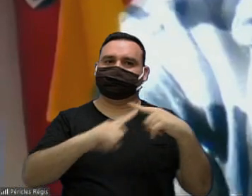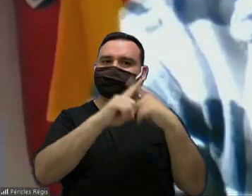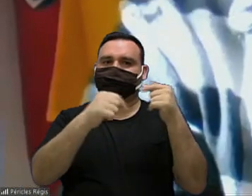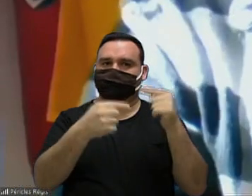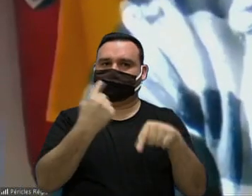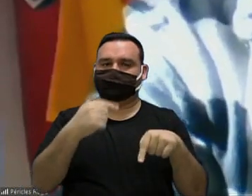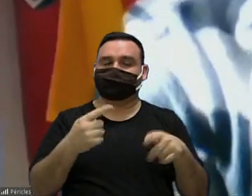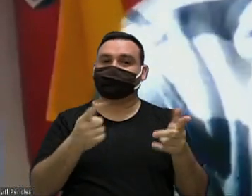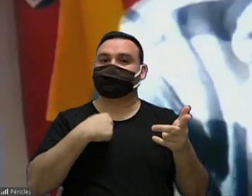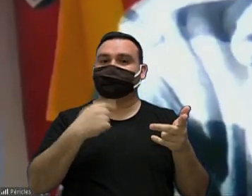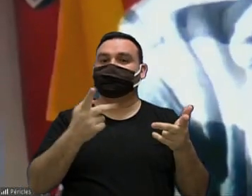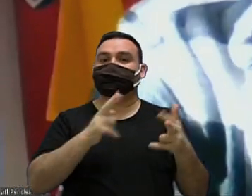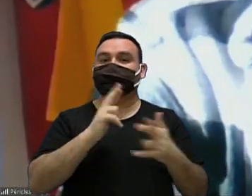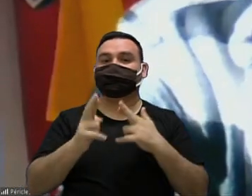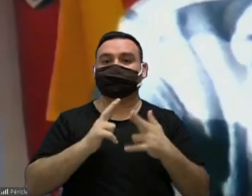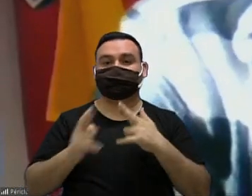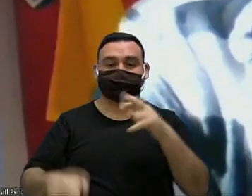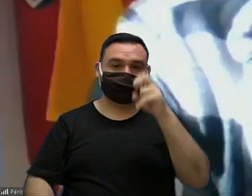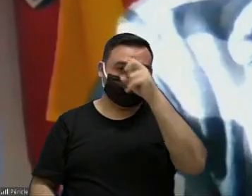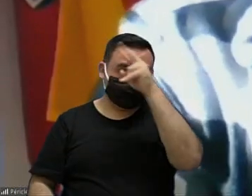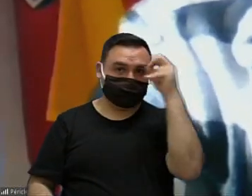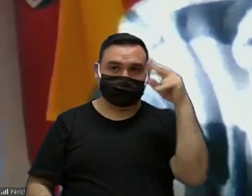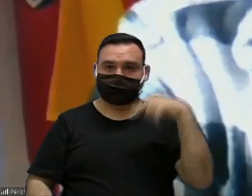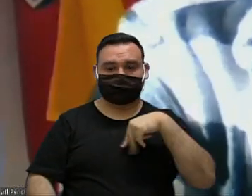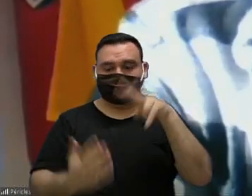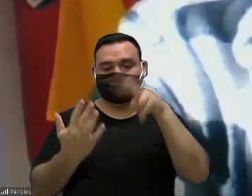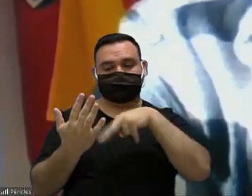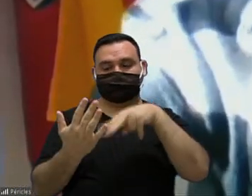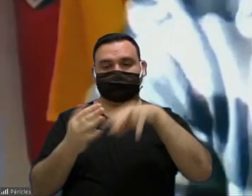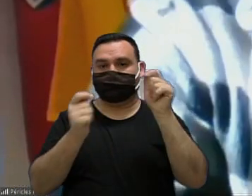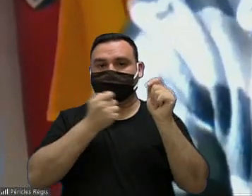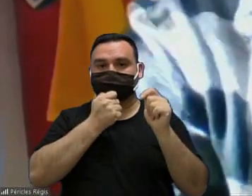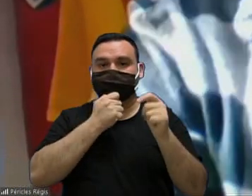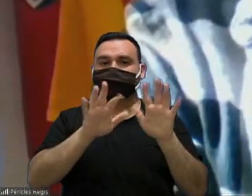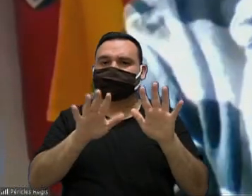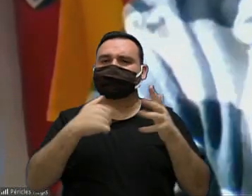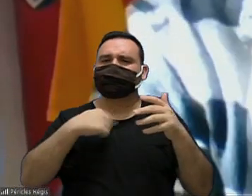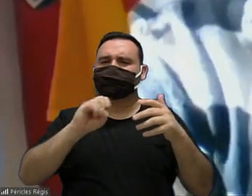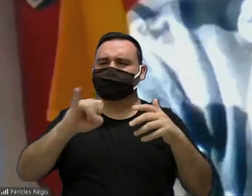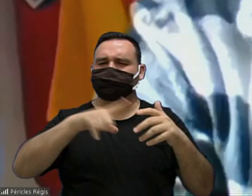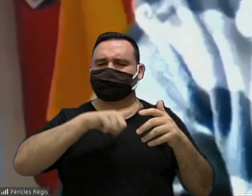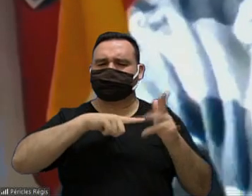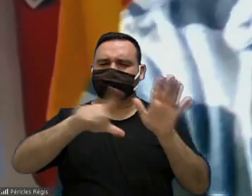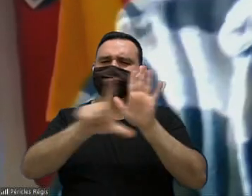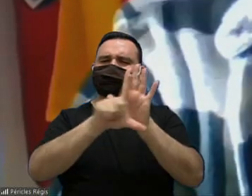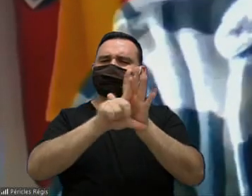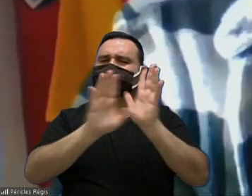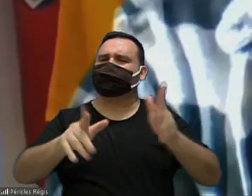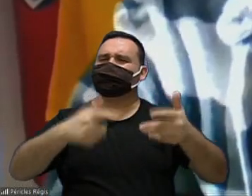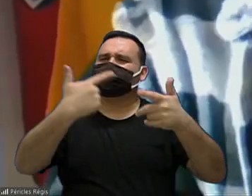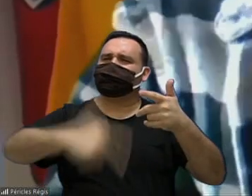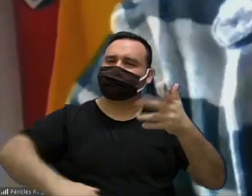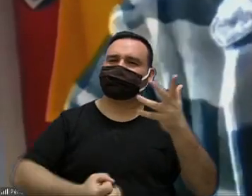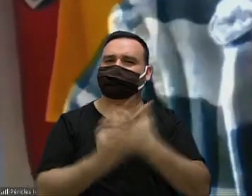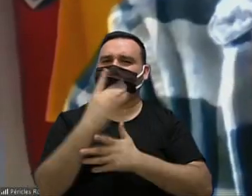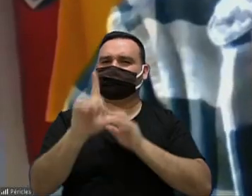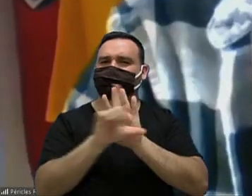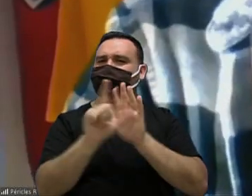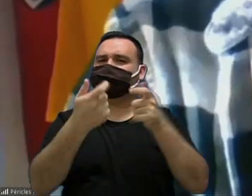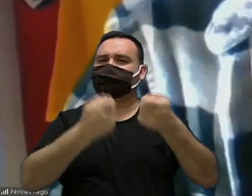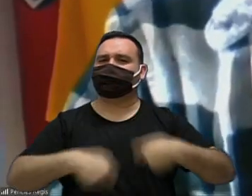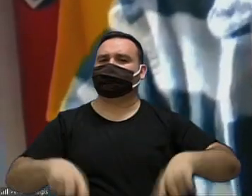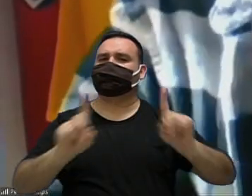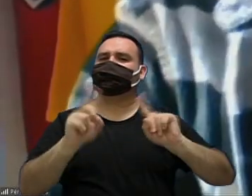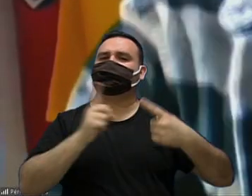né eu não vi a resposta da prefeitura confesso que não li a resposta da prefeitura mas se já há política pública não há necessidade de lei não é